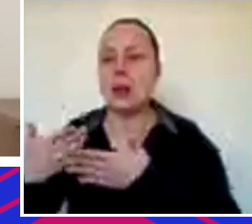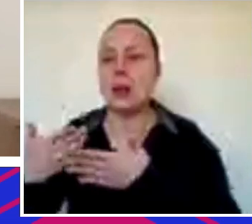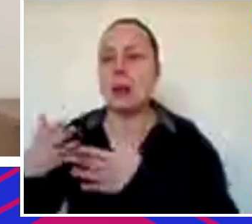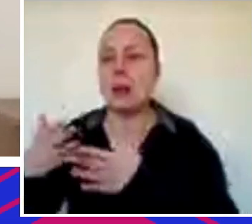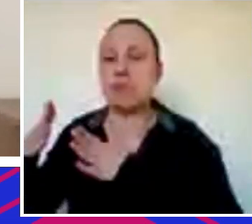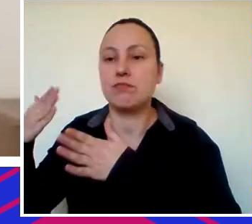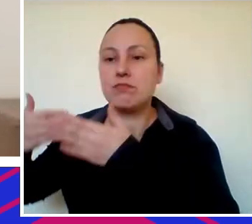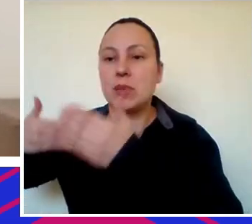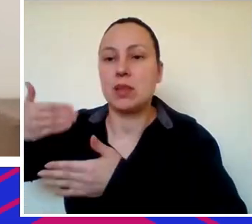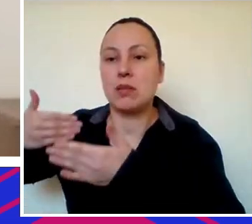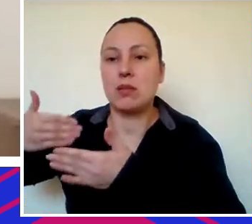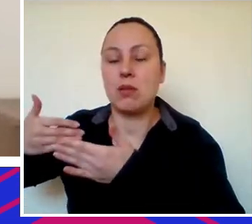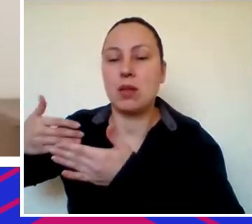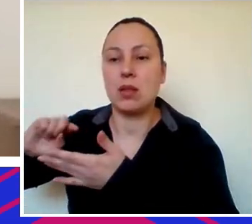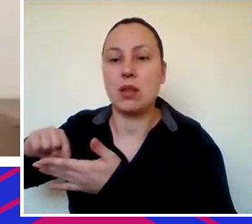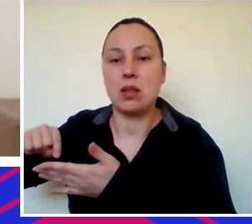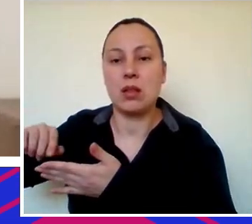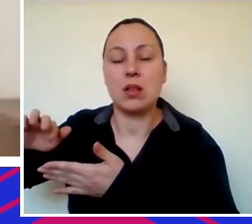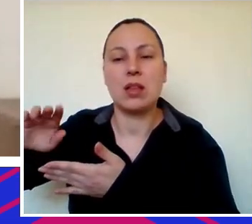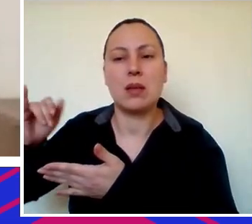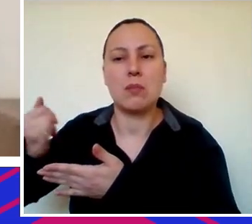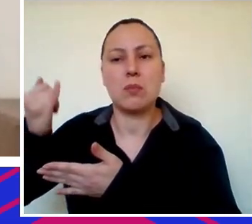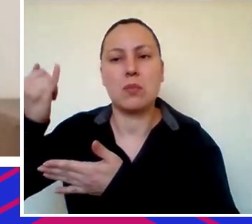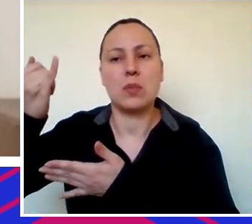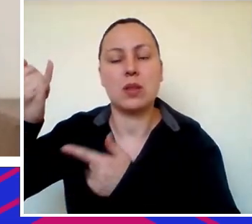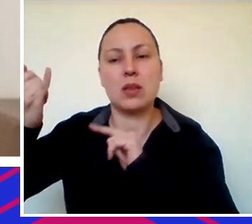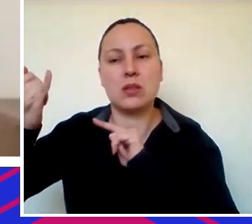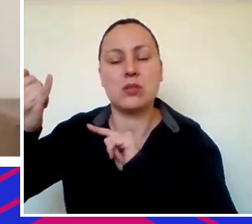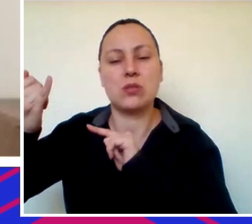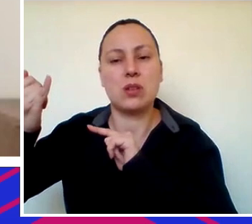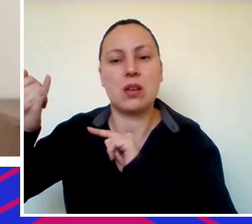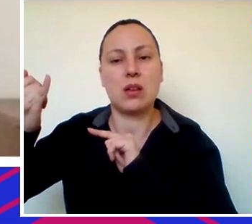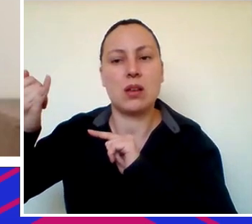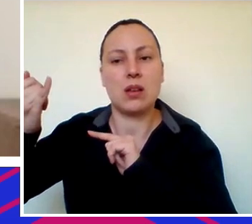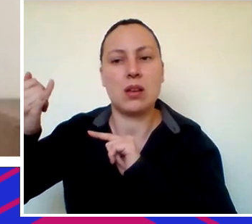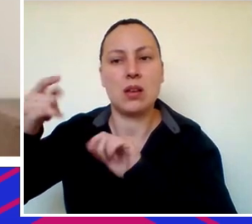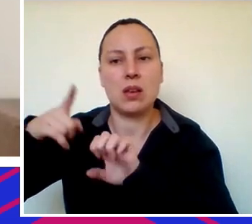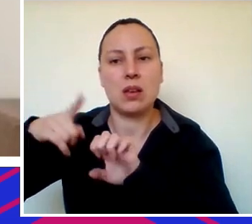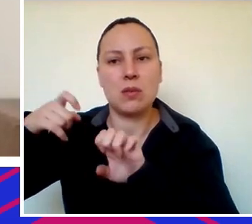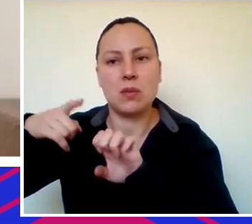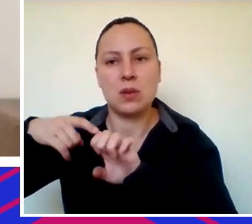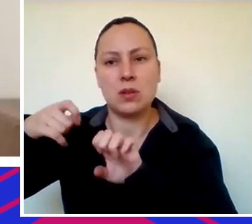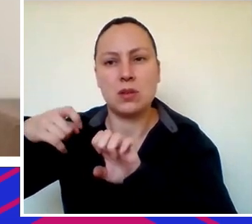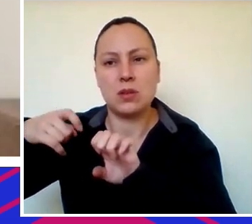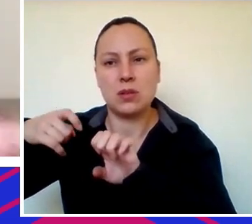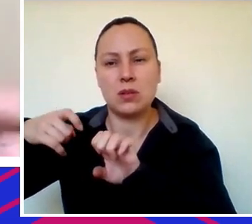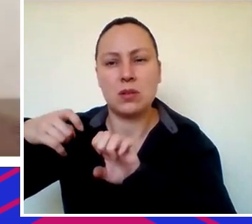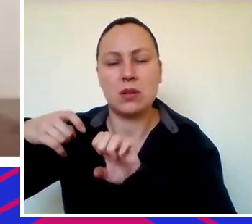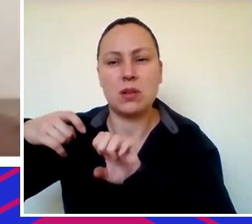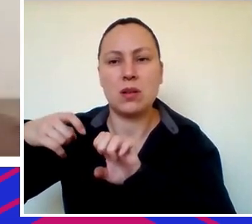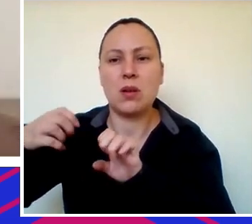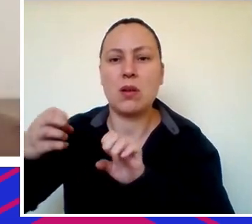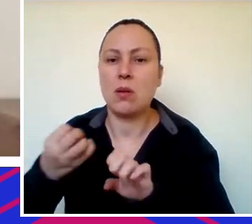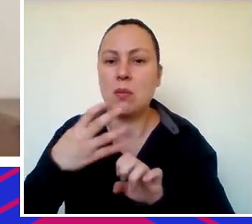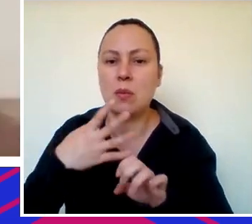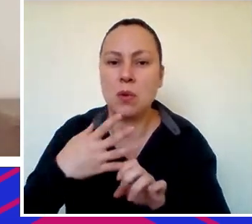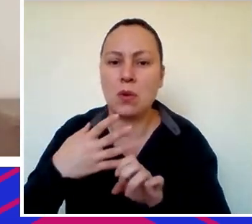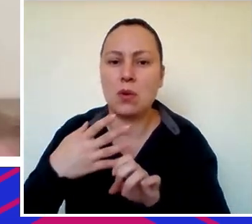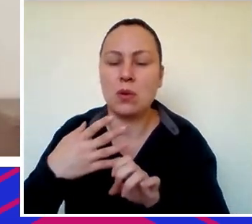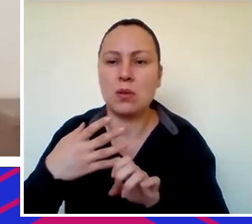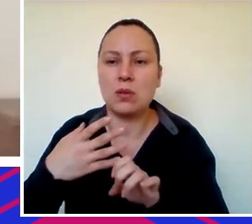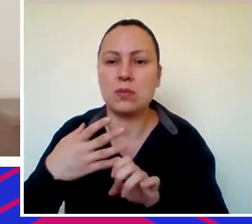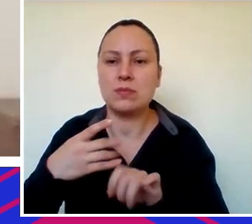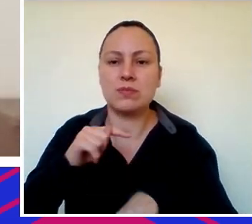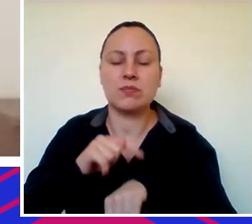dessa parte de funding que é o empreendedor que é muito bom conseguir ter